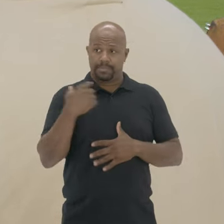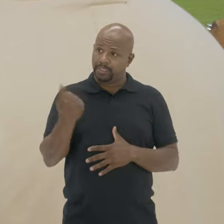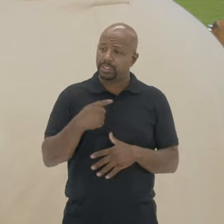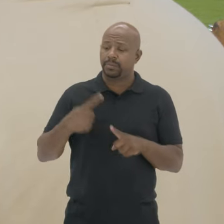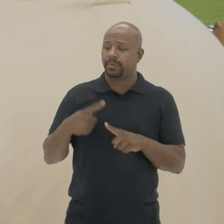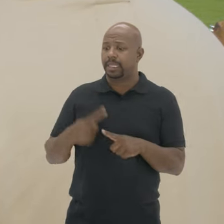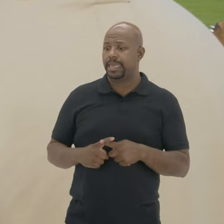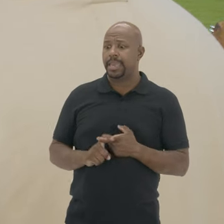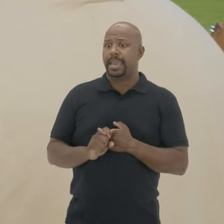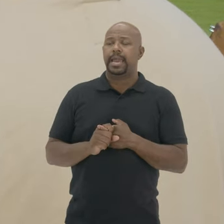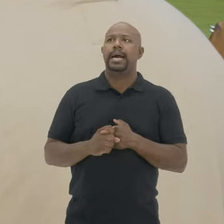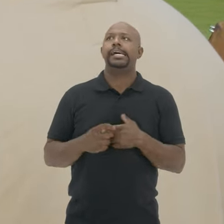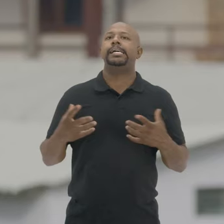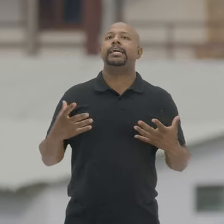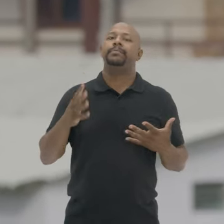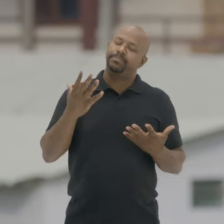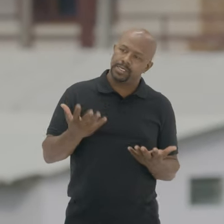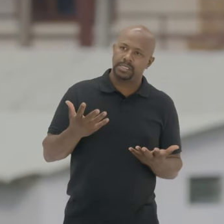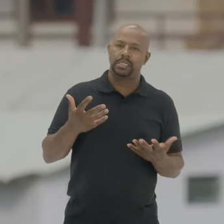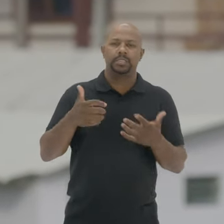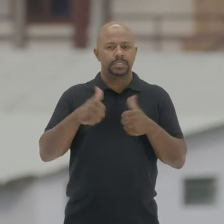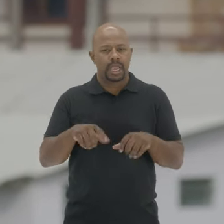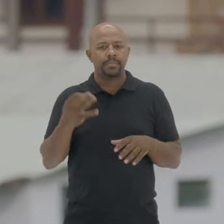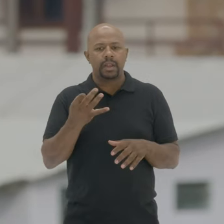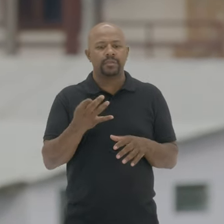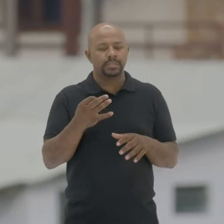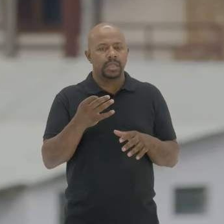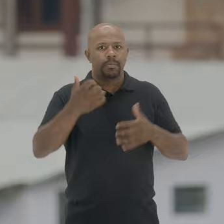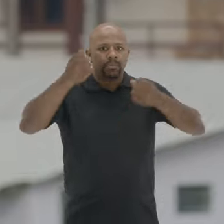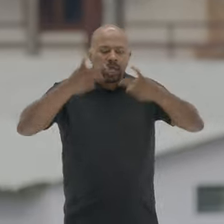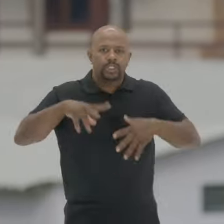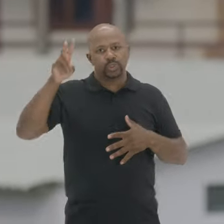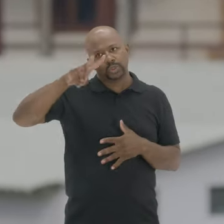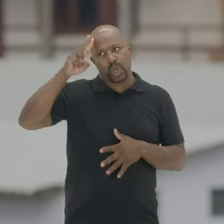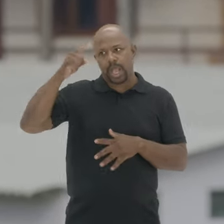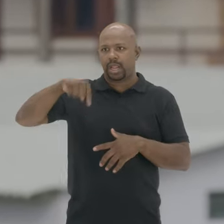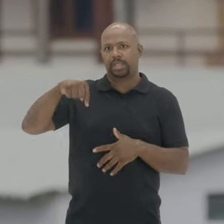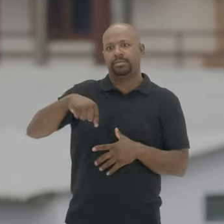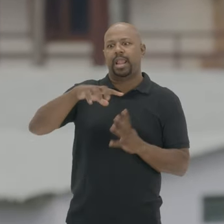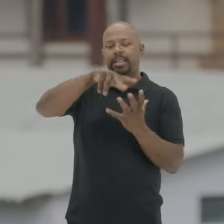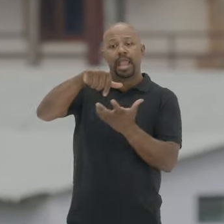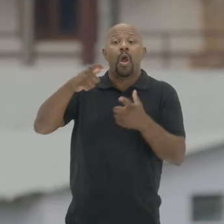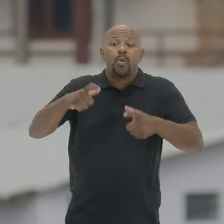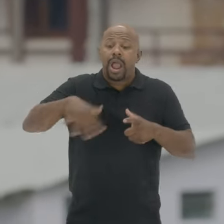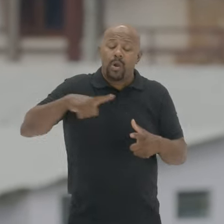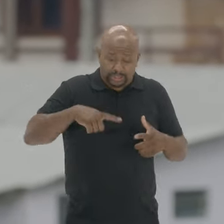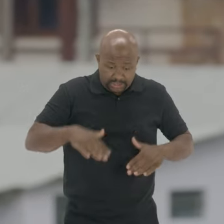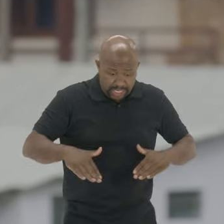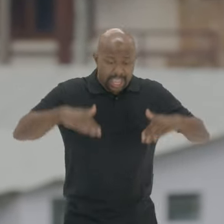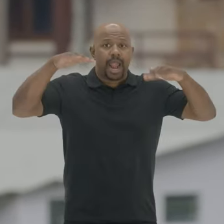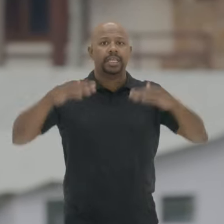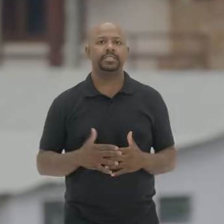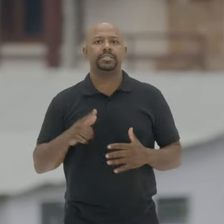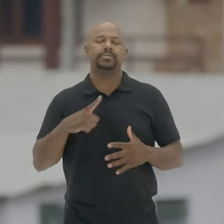gratificante Para a gente aqui Porque além de estar Reconstruindo a história Da vida na terra É justamente a história Do local que a cresce